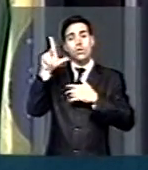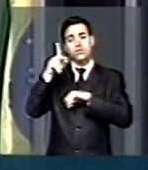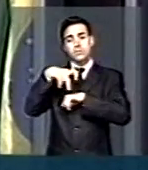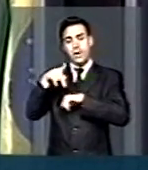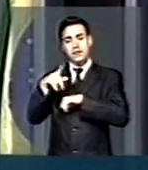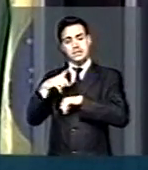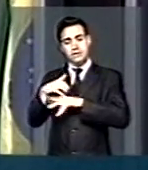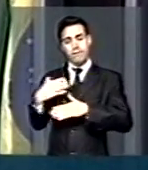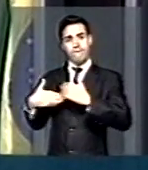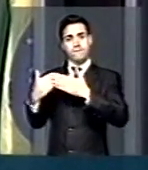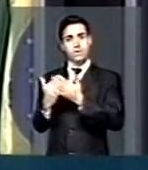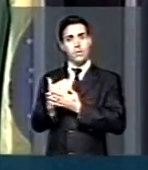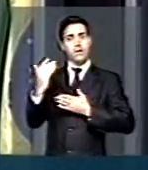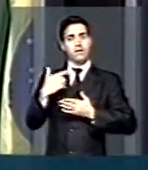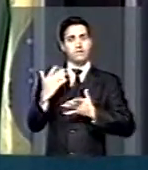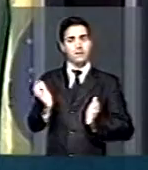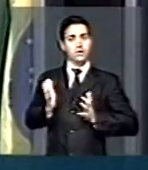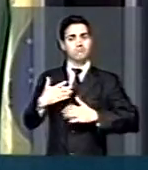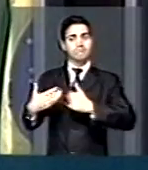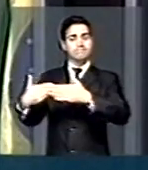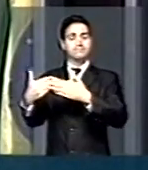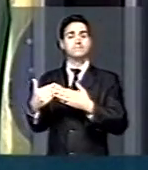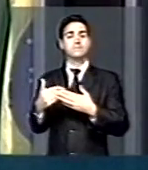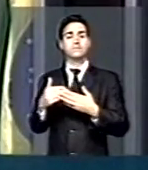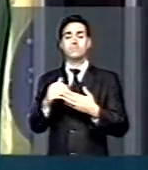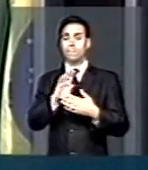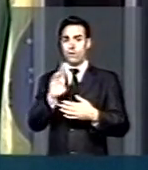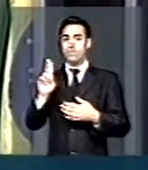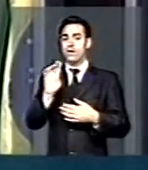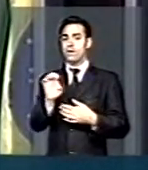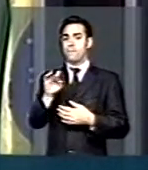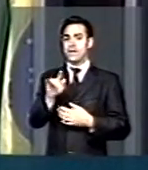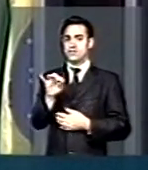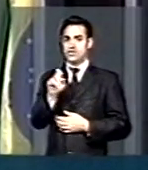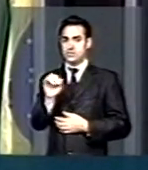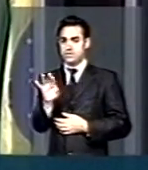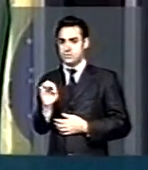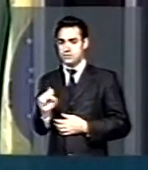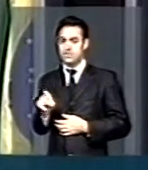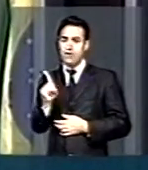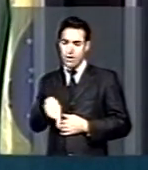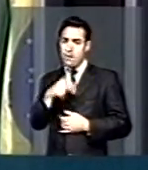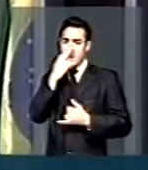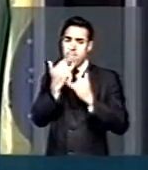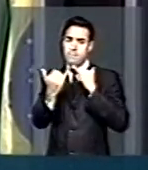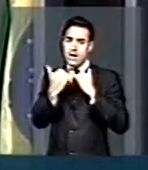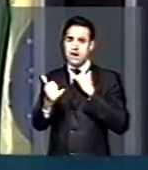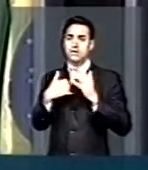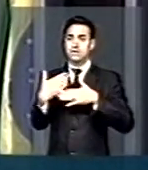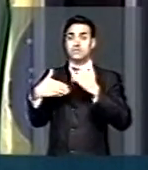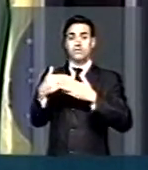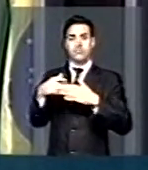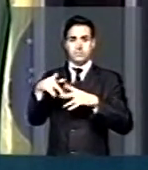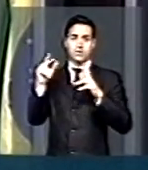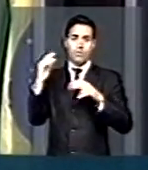os países em estágio semelhante de desenvolvimento ao Brasil.